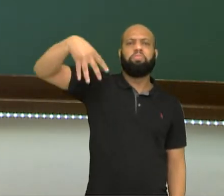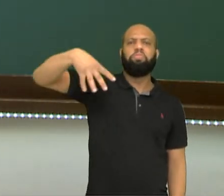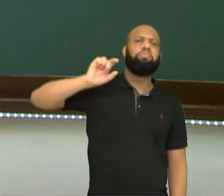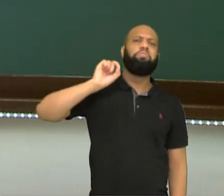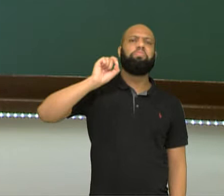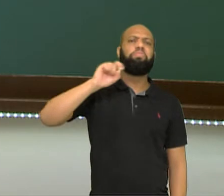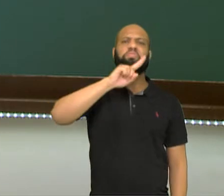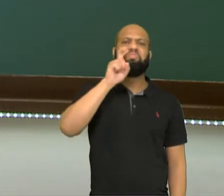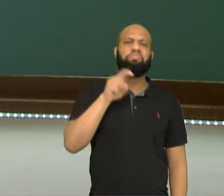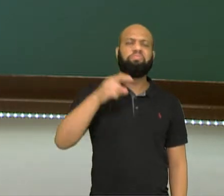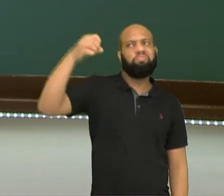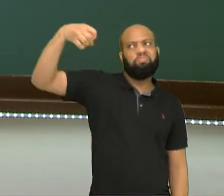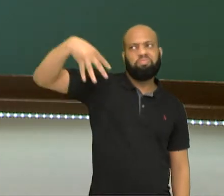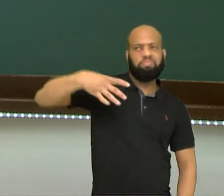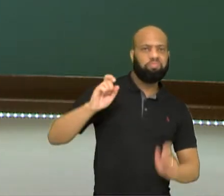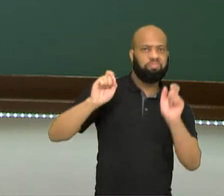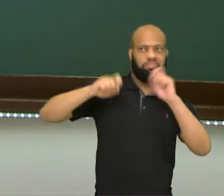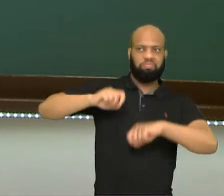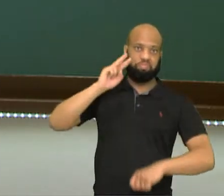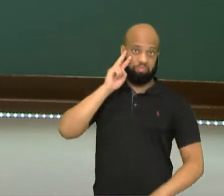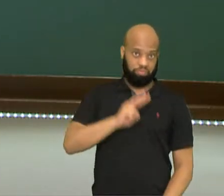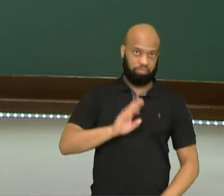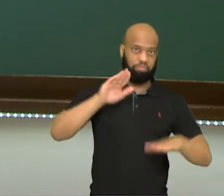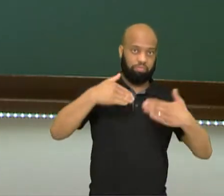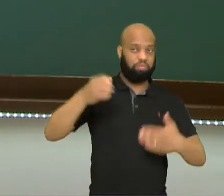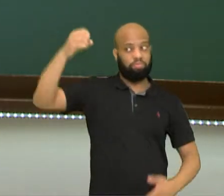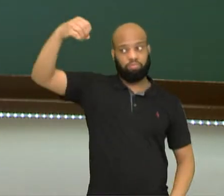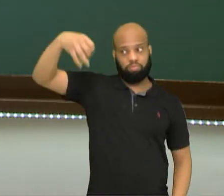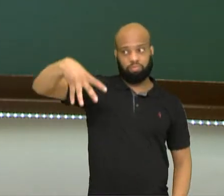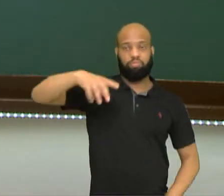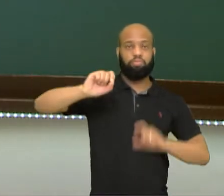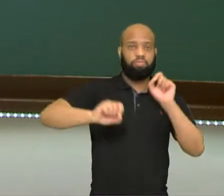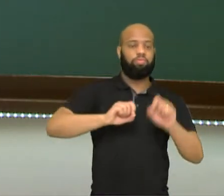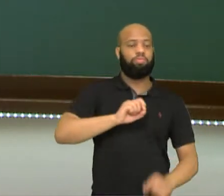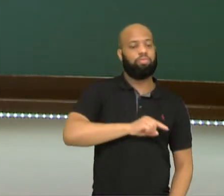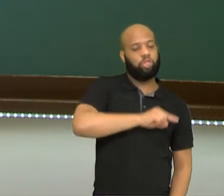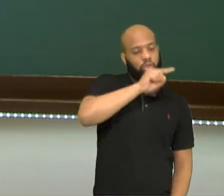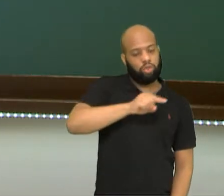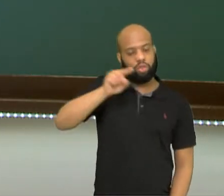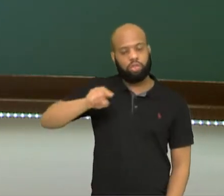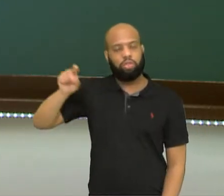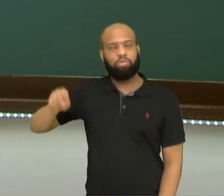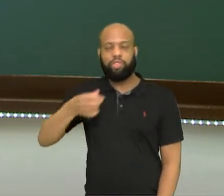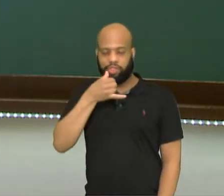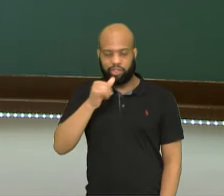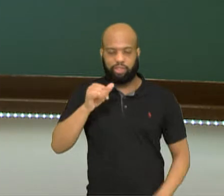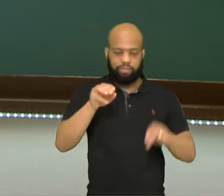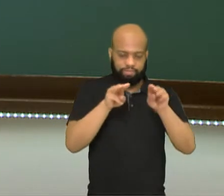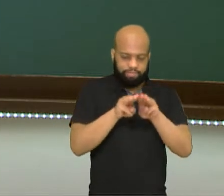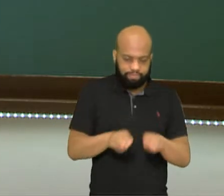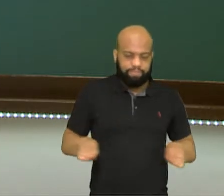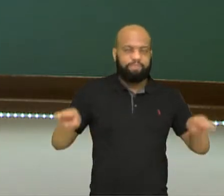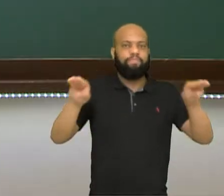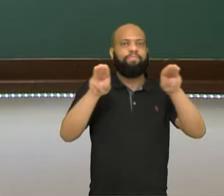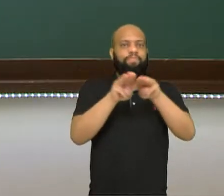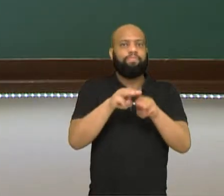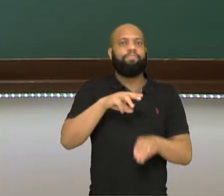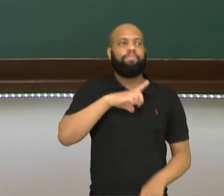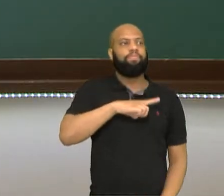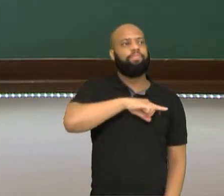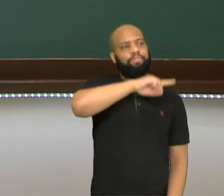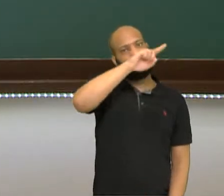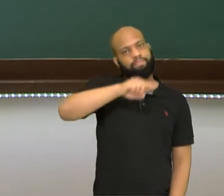O que é luz visível? Ora, a luz visível é uma onda eletromagnética, uma onda que possui uma